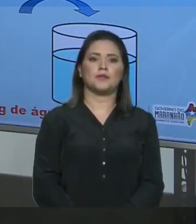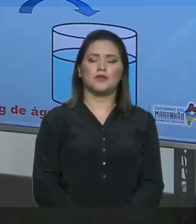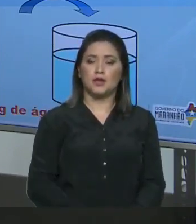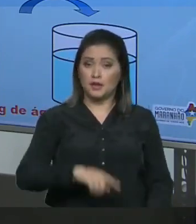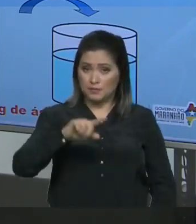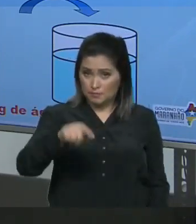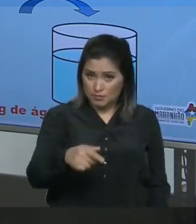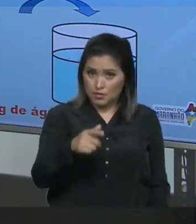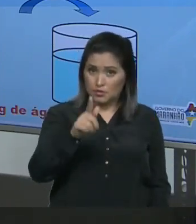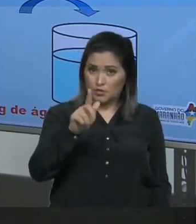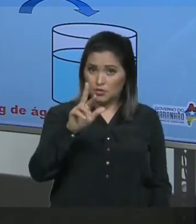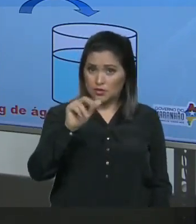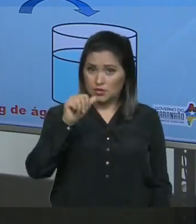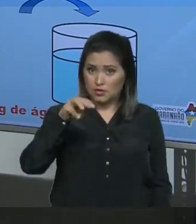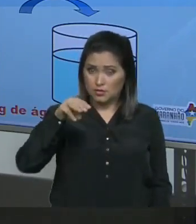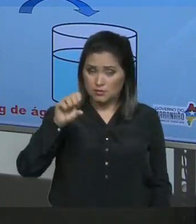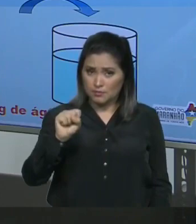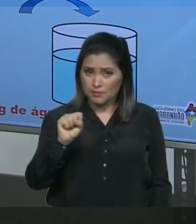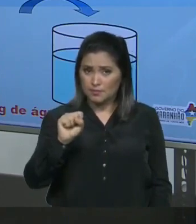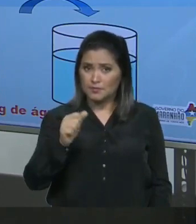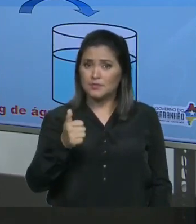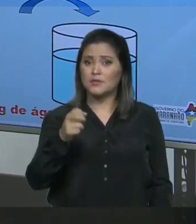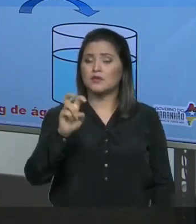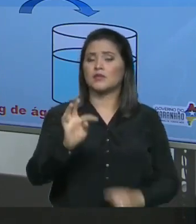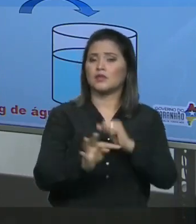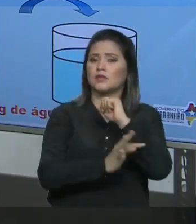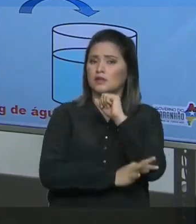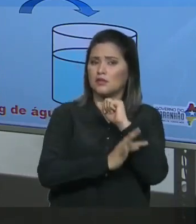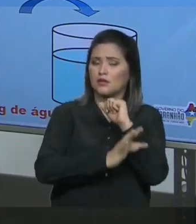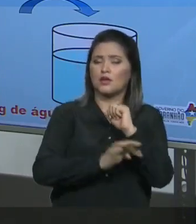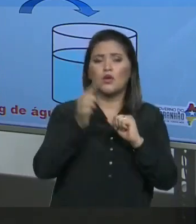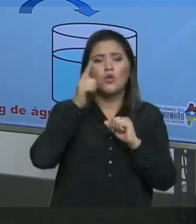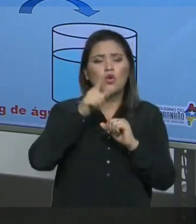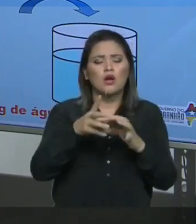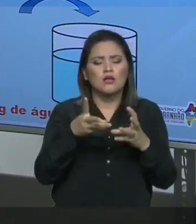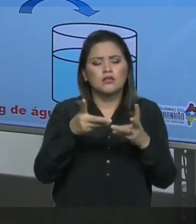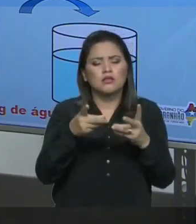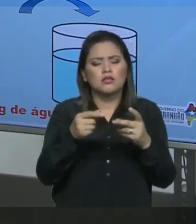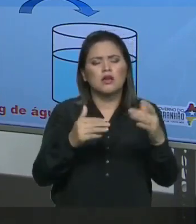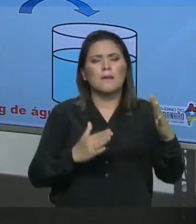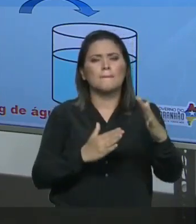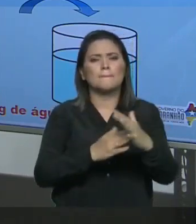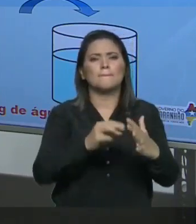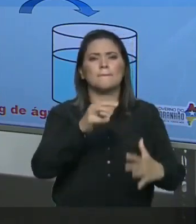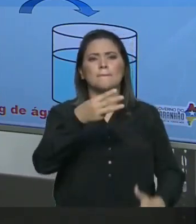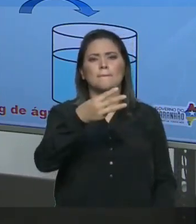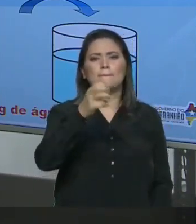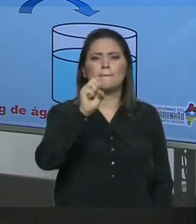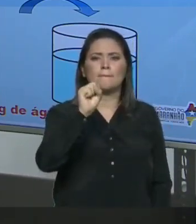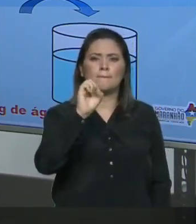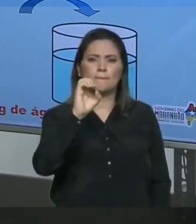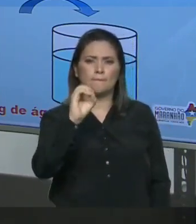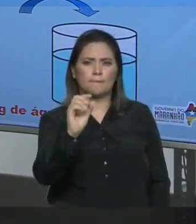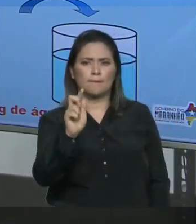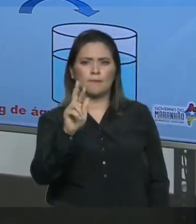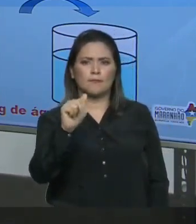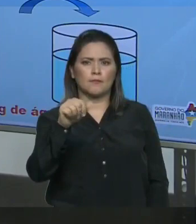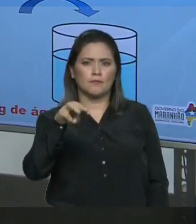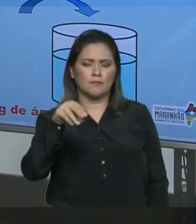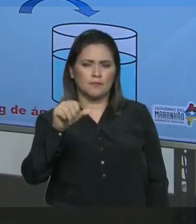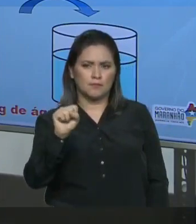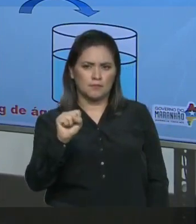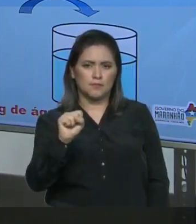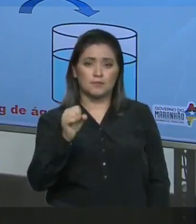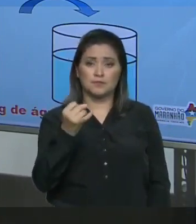de água A 15 graus celsius Eu consigo dissolver No máximo 380 gramas de sal de cozinha Se eu colocar